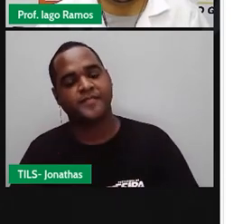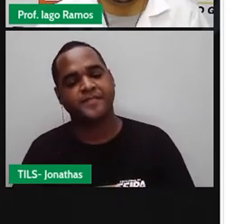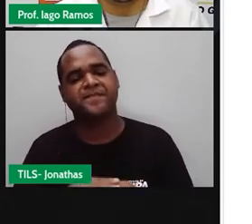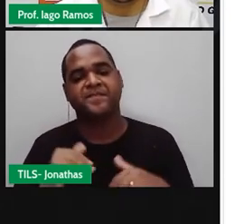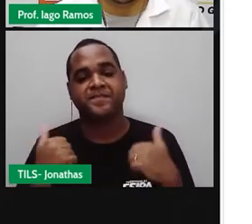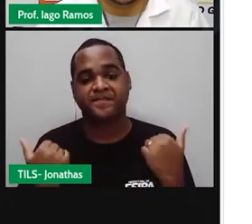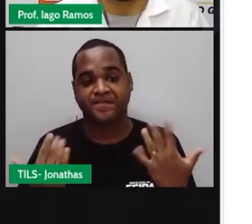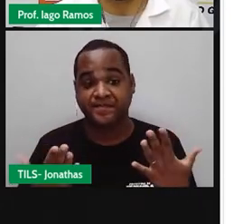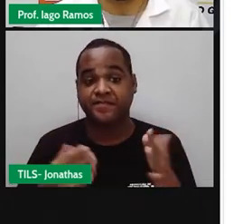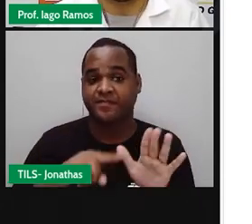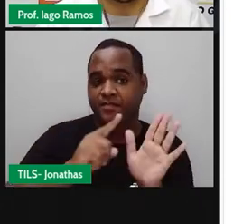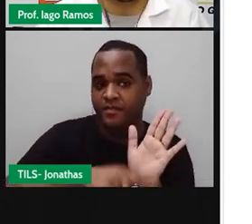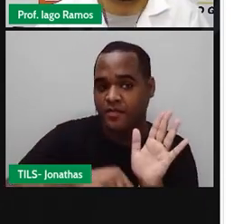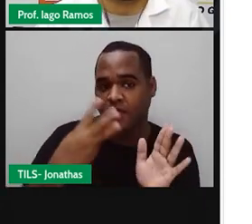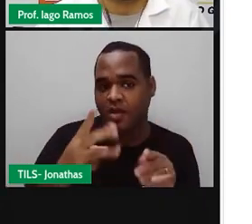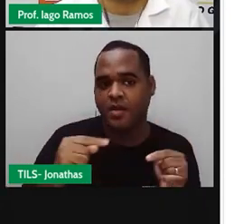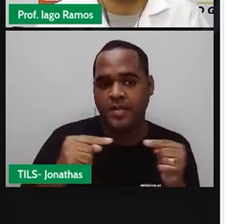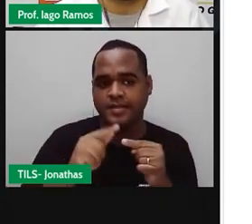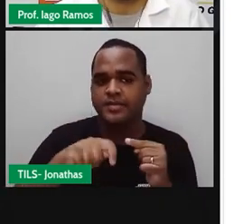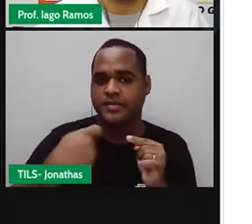menos 3 é menor.